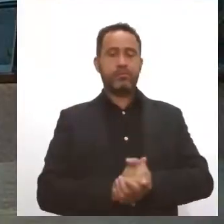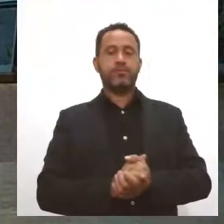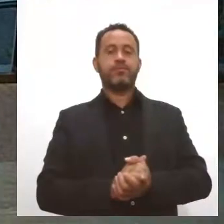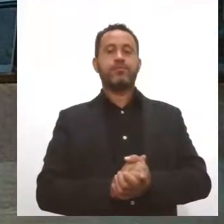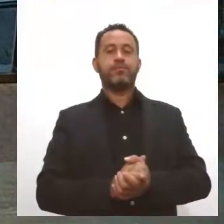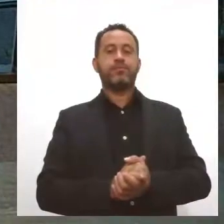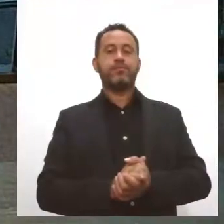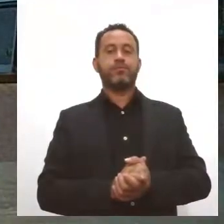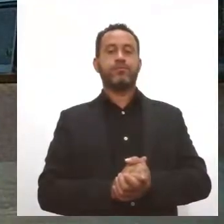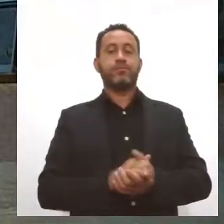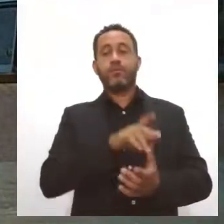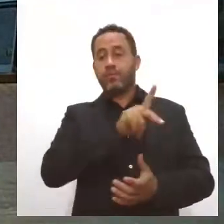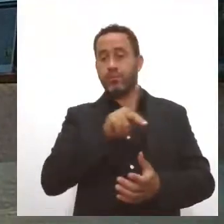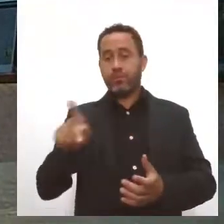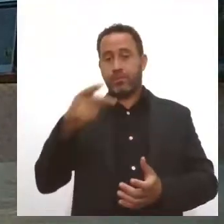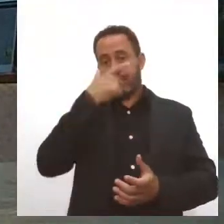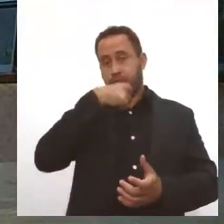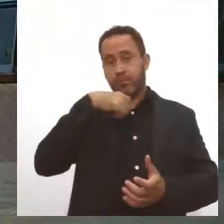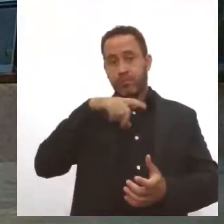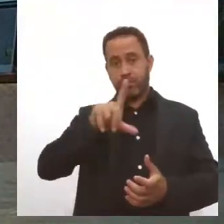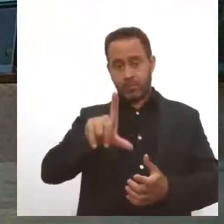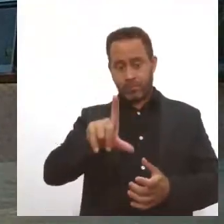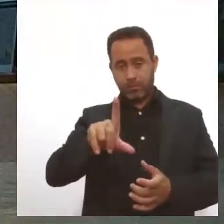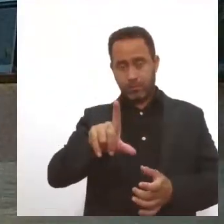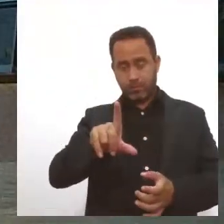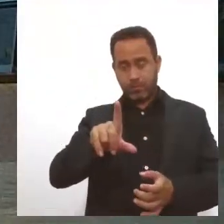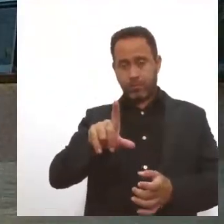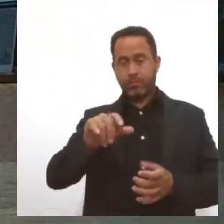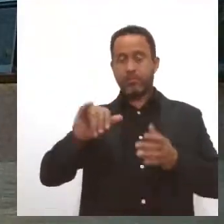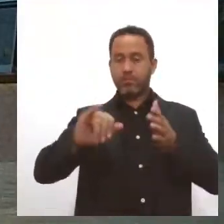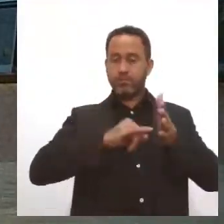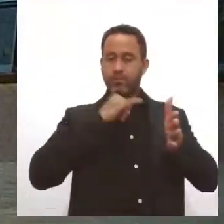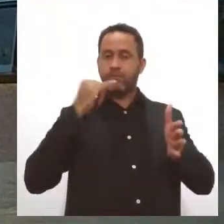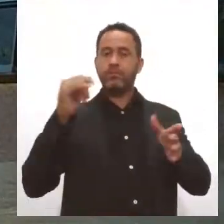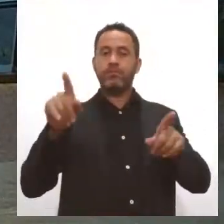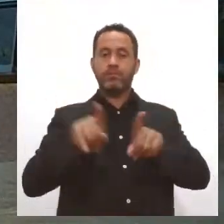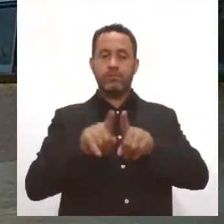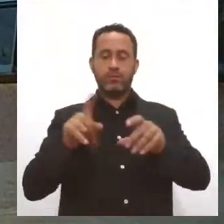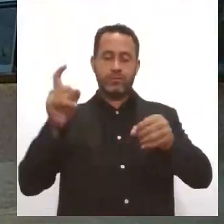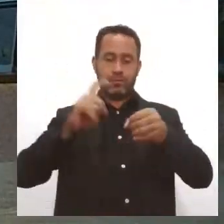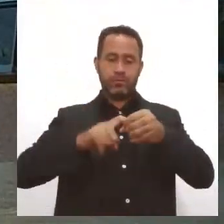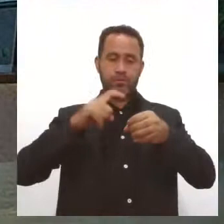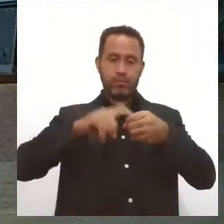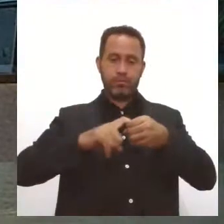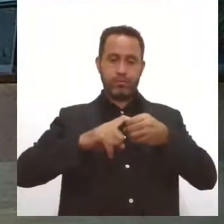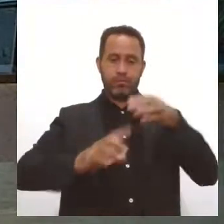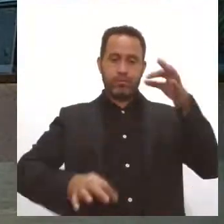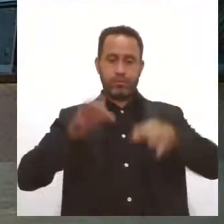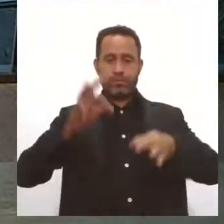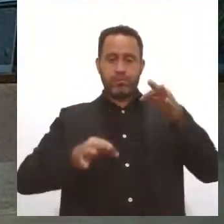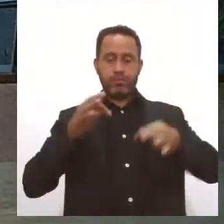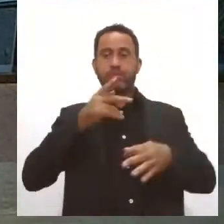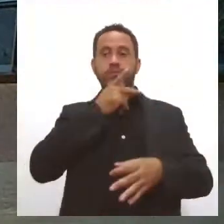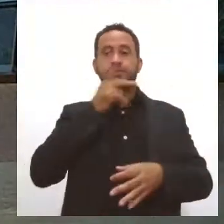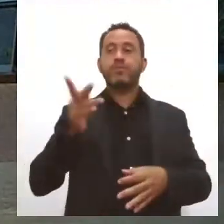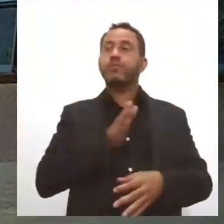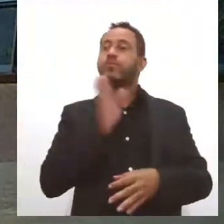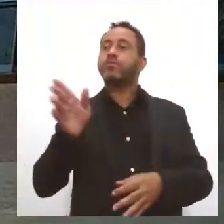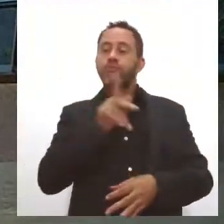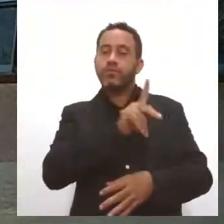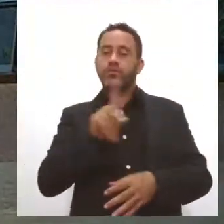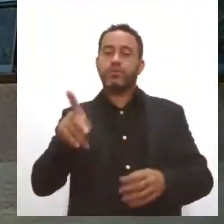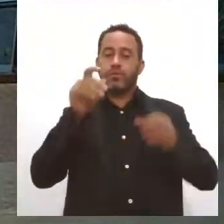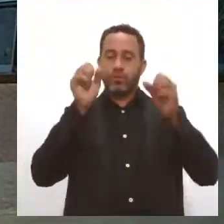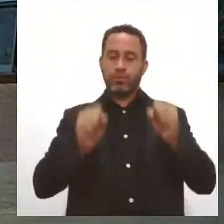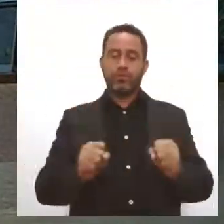E o presidente da Alese, deputado Luciano Bispo, ratificou a parceria com o Tribunal de Justiça e fez uma visita ao novo presidente do poder,